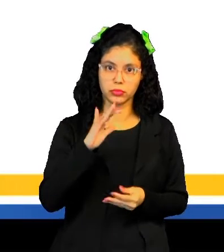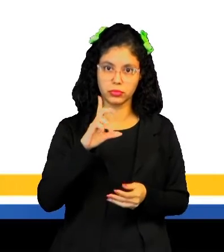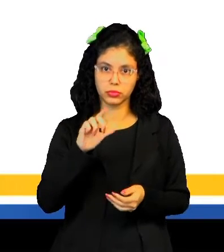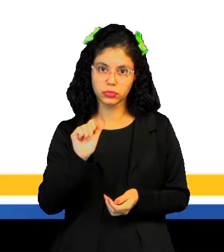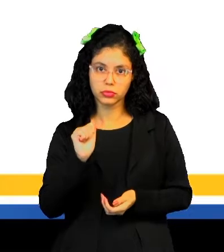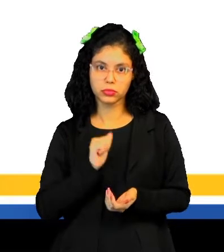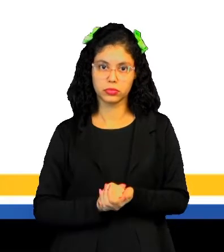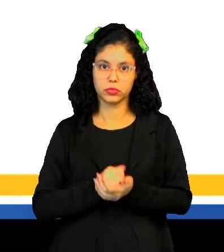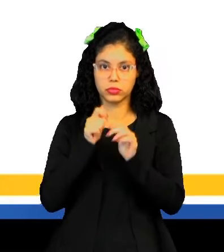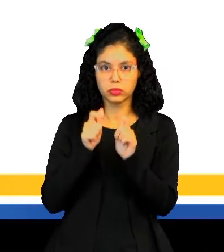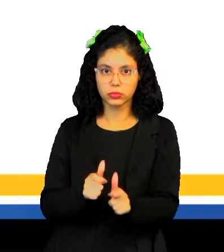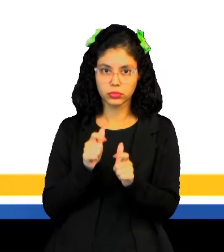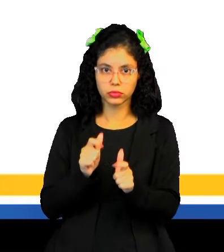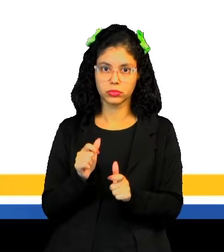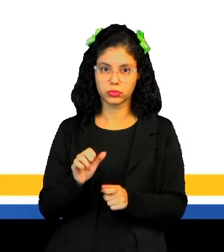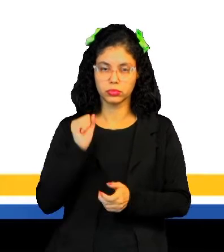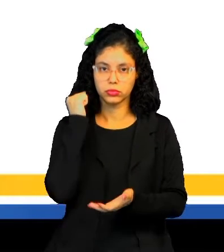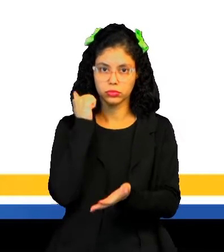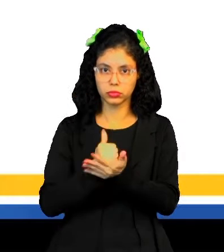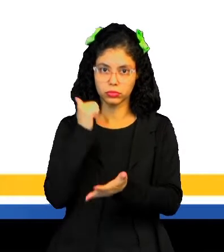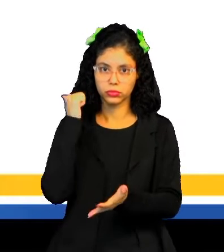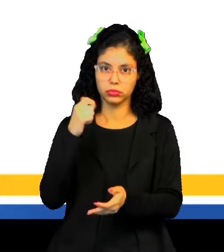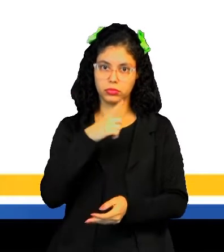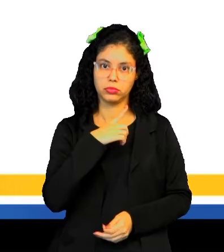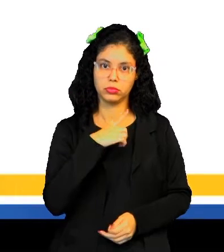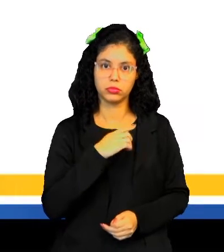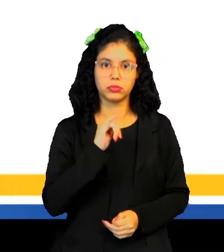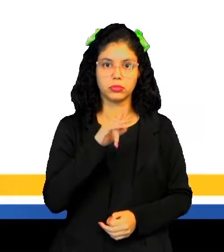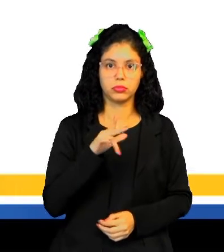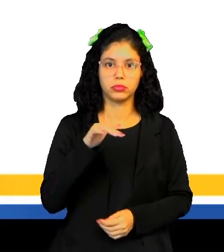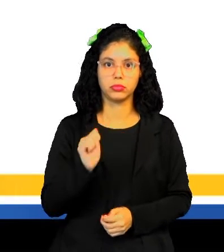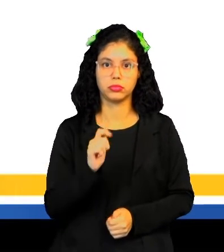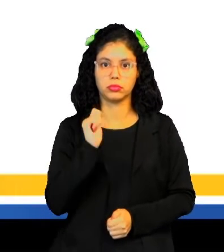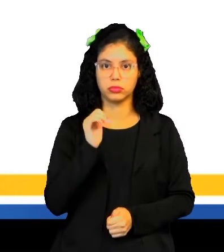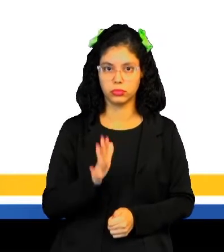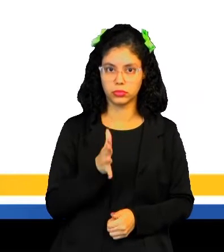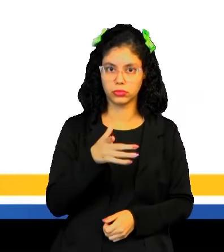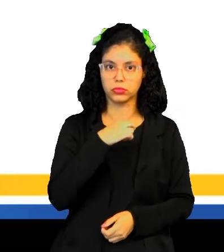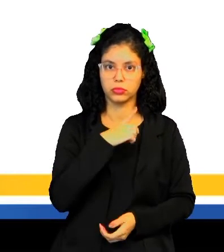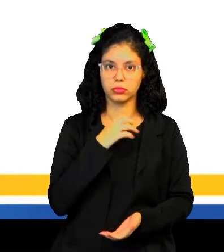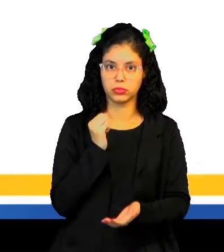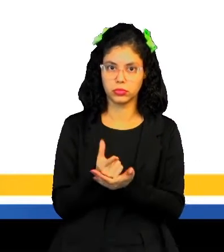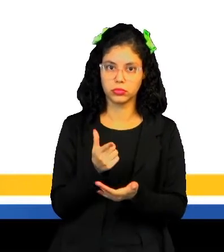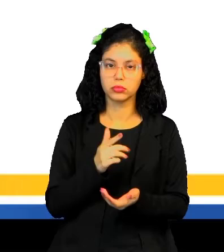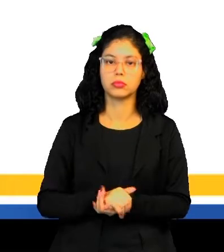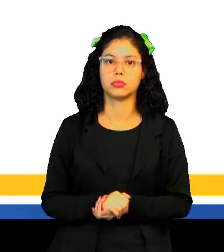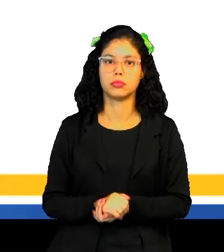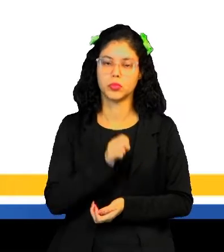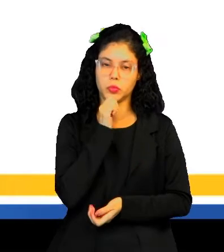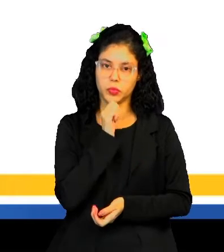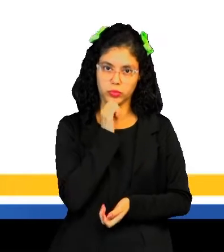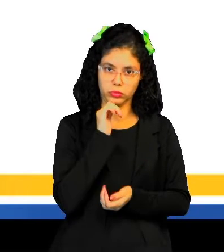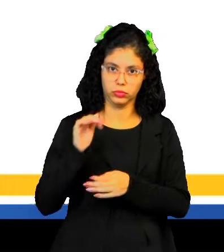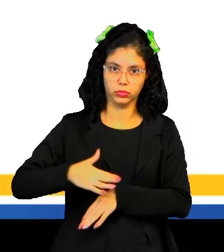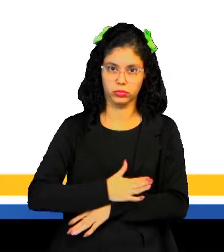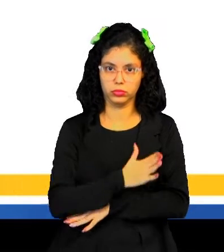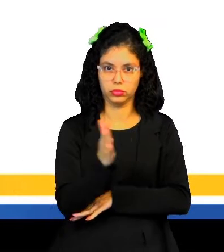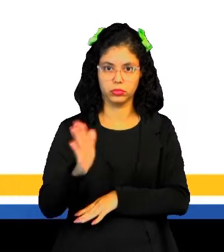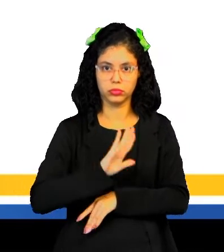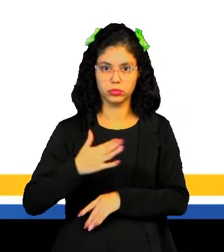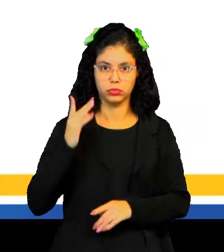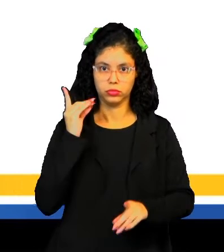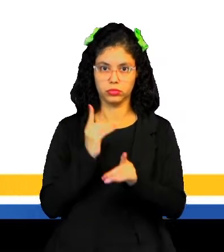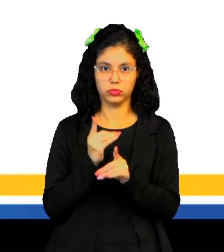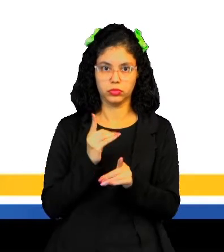fundição, onde recebiam um selo que atestava que o imposto já tinha sido pago. No entanto, haviam desvios, né? E, quando